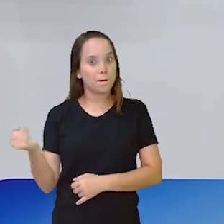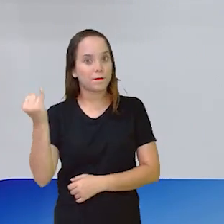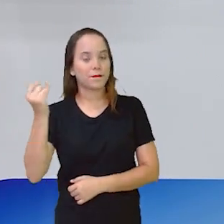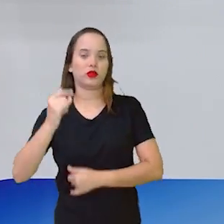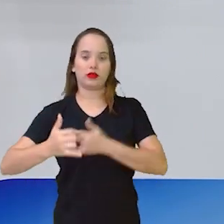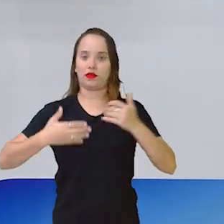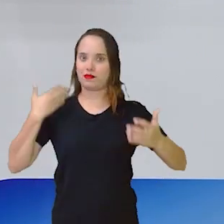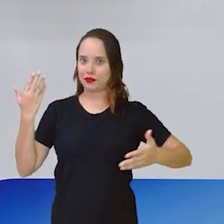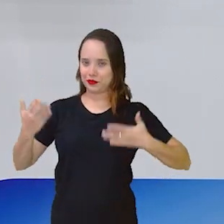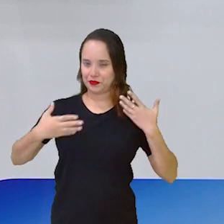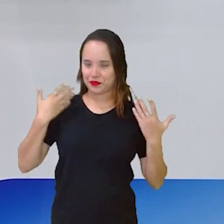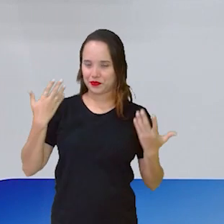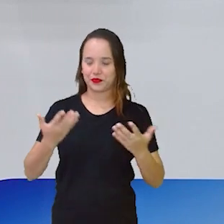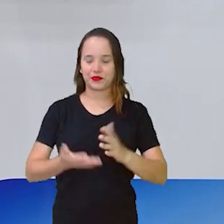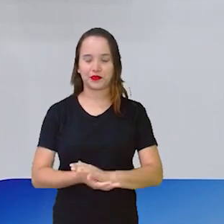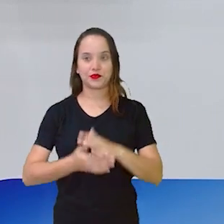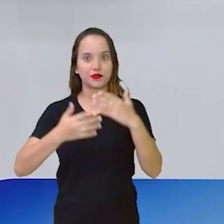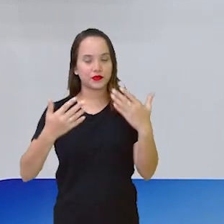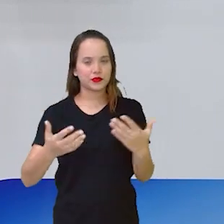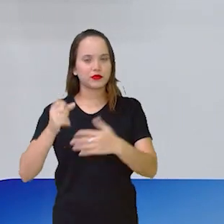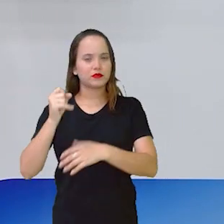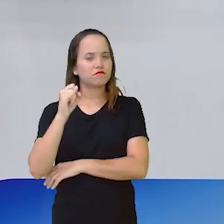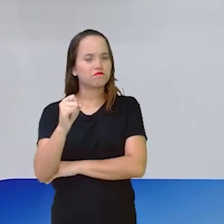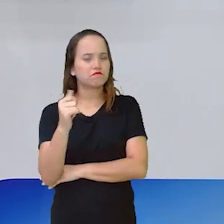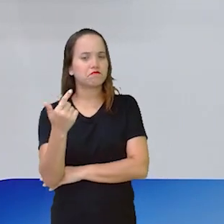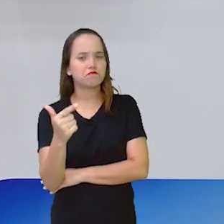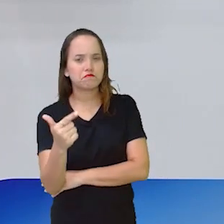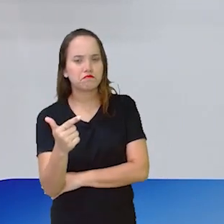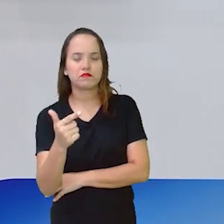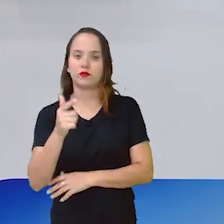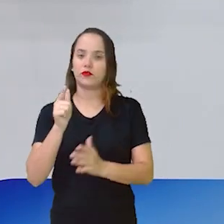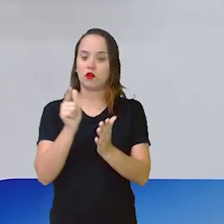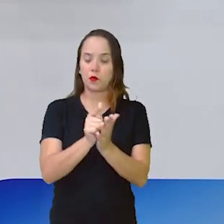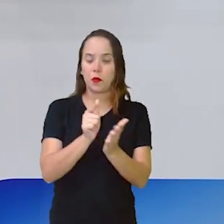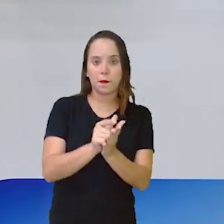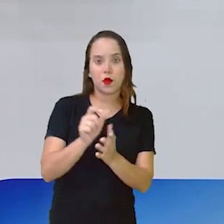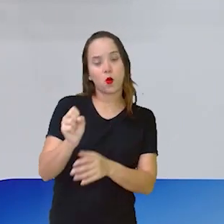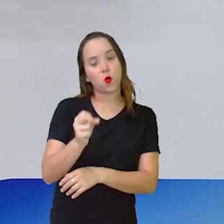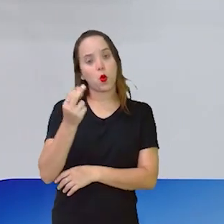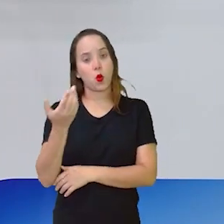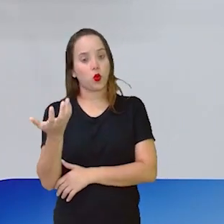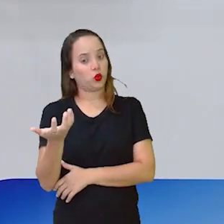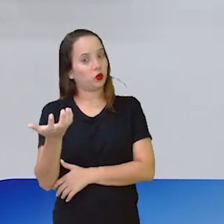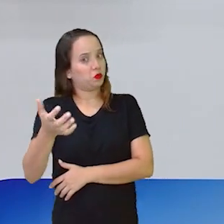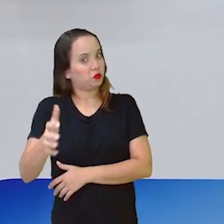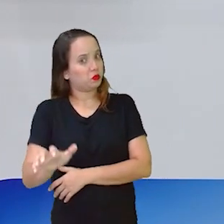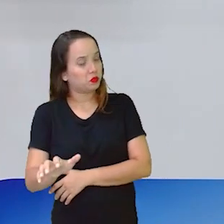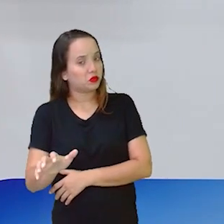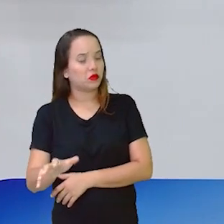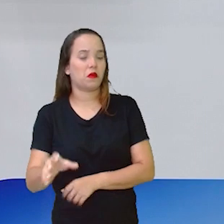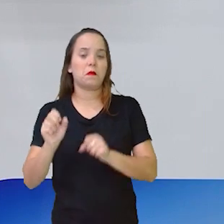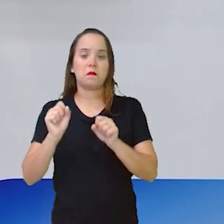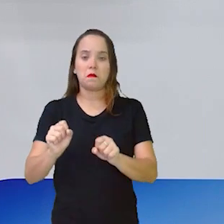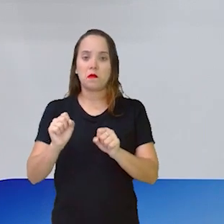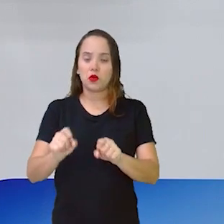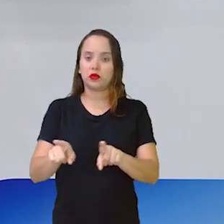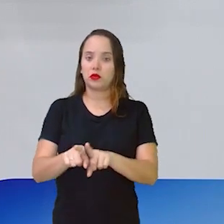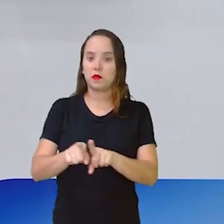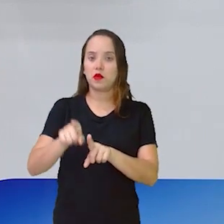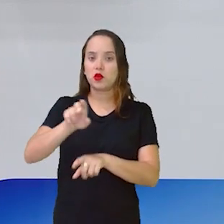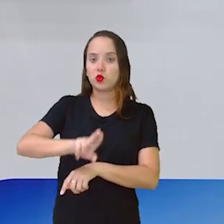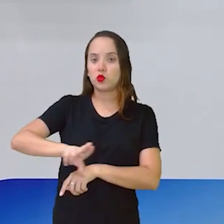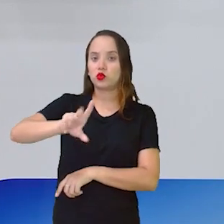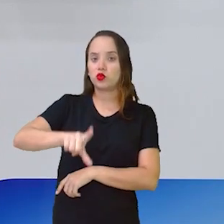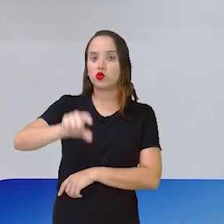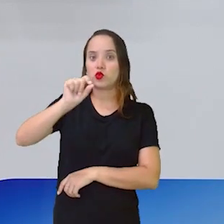Olha só, para quem não tiver e não quiser fazer com rolinho de papel higiênico, eu trouxe aqui também a